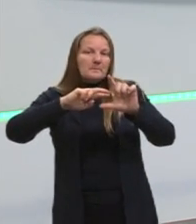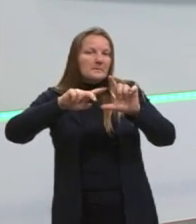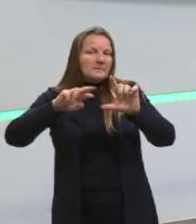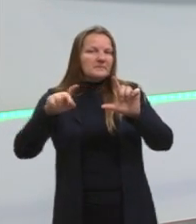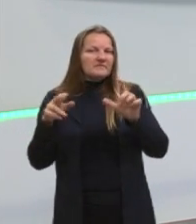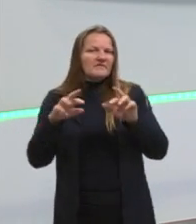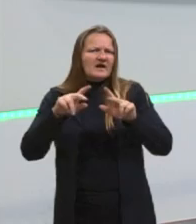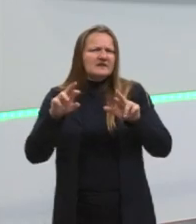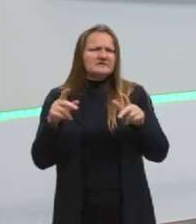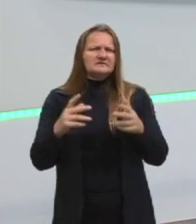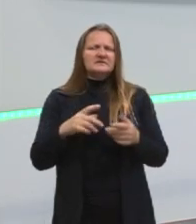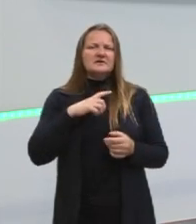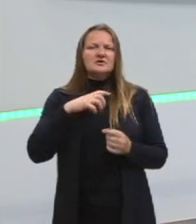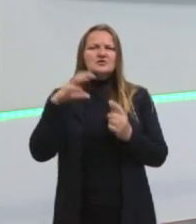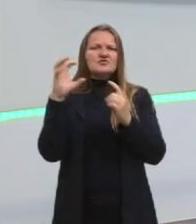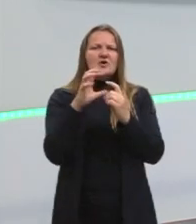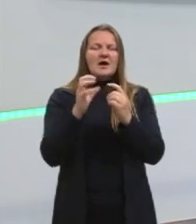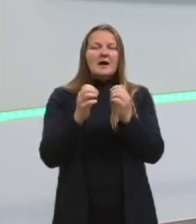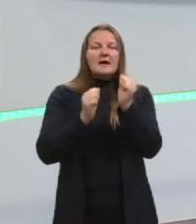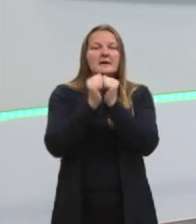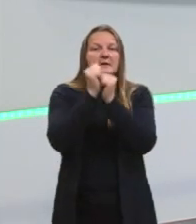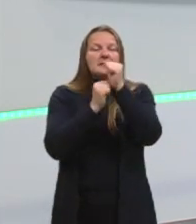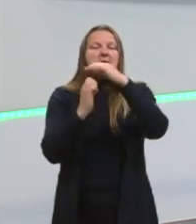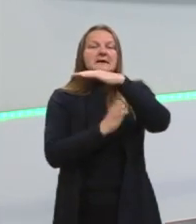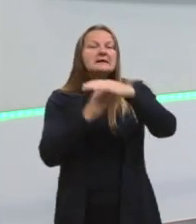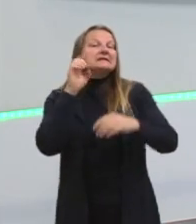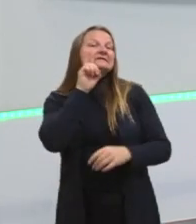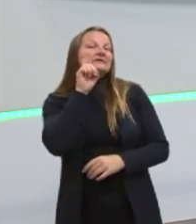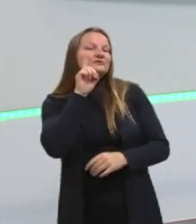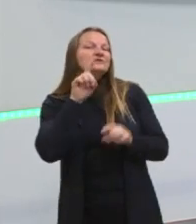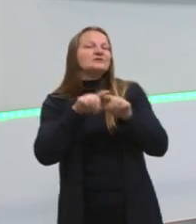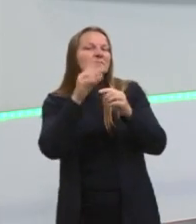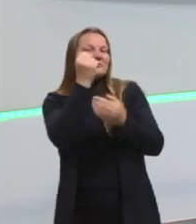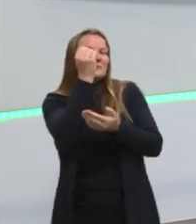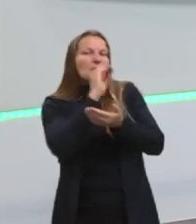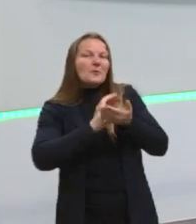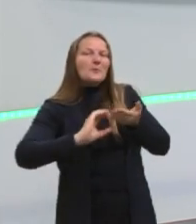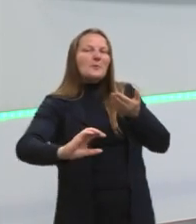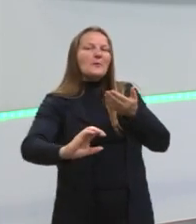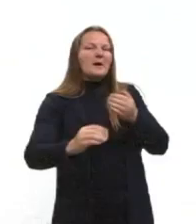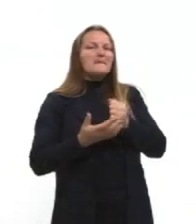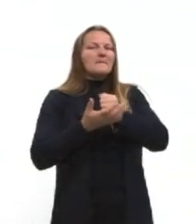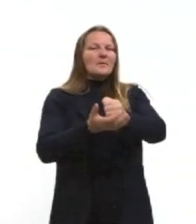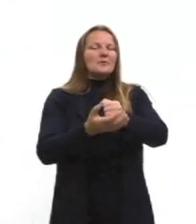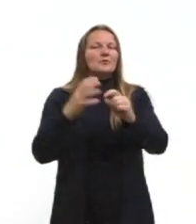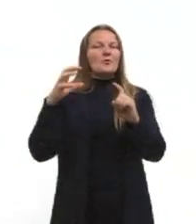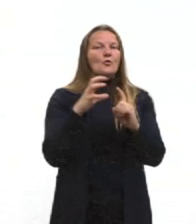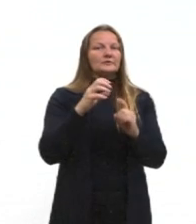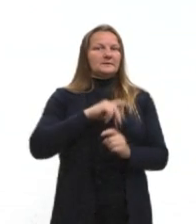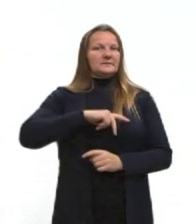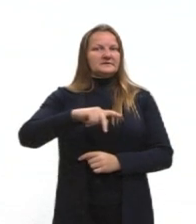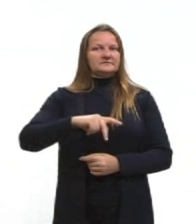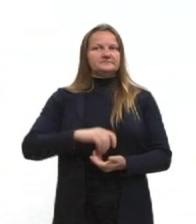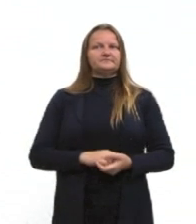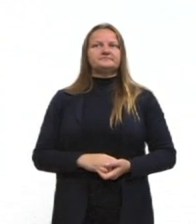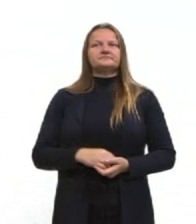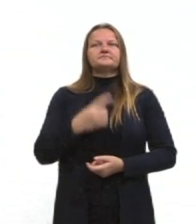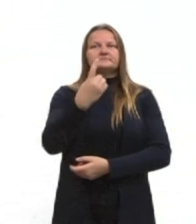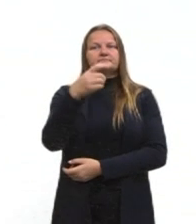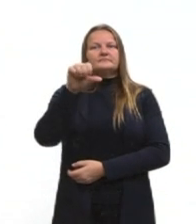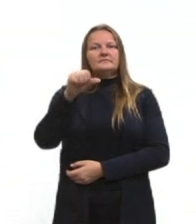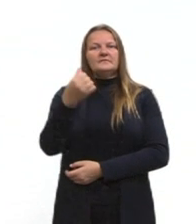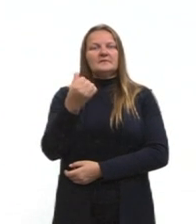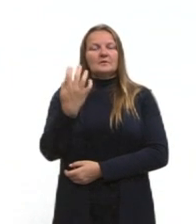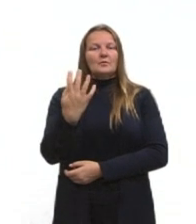tem o apoio, inclusive, dos Estados Unidos. Então, aqui, 1964, o golpe militar.